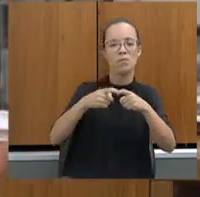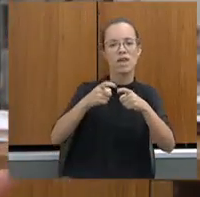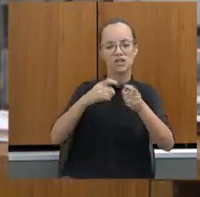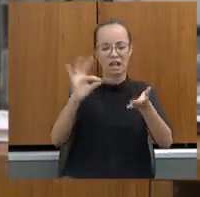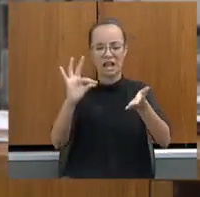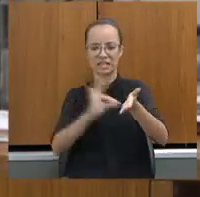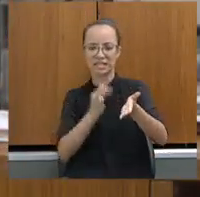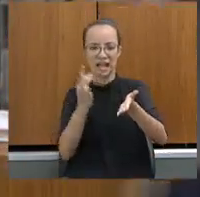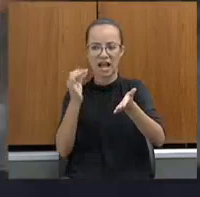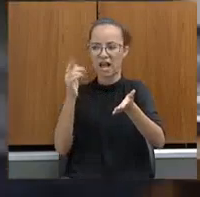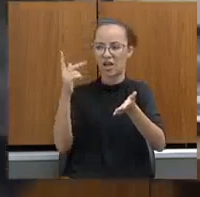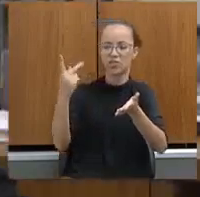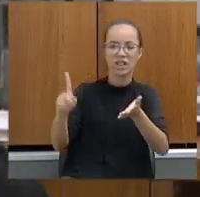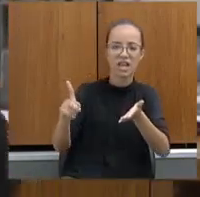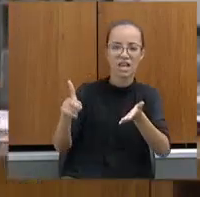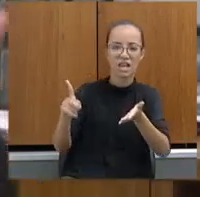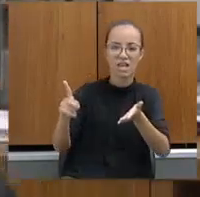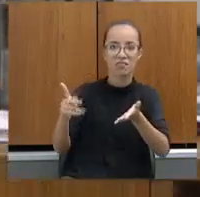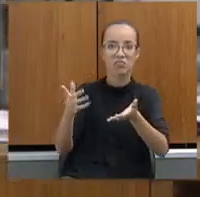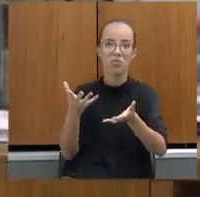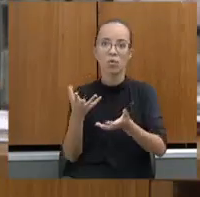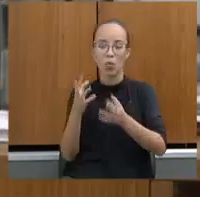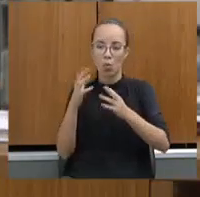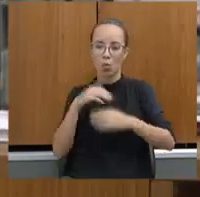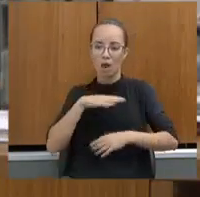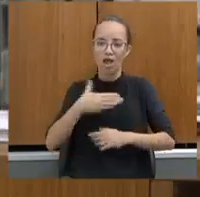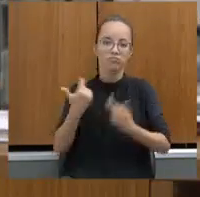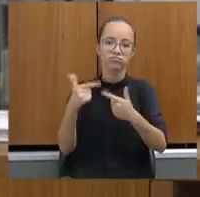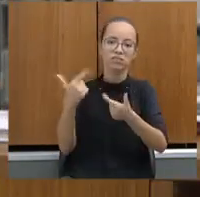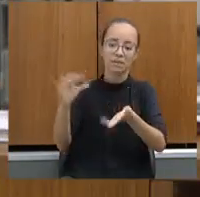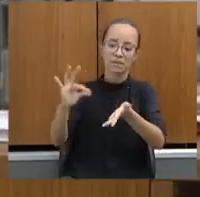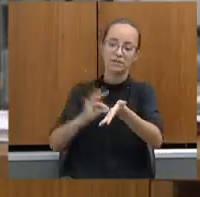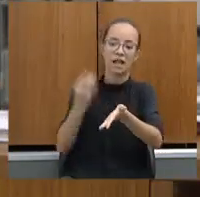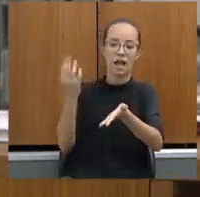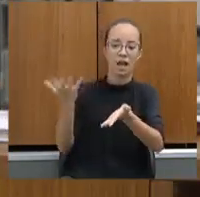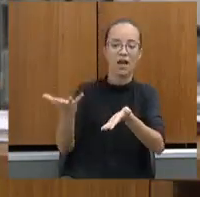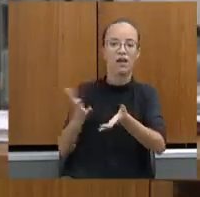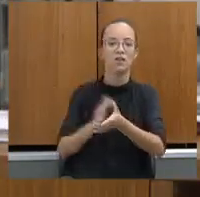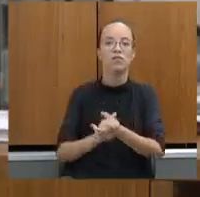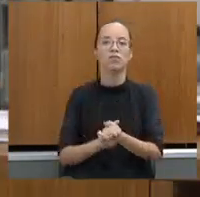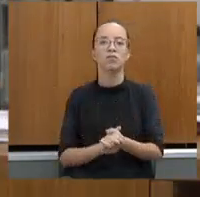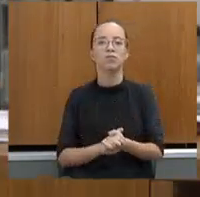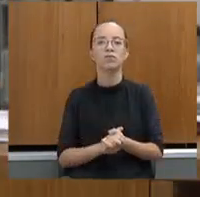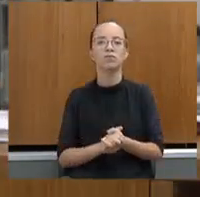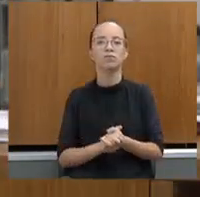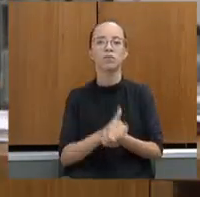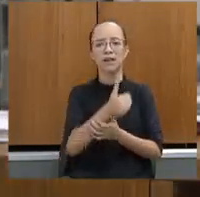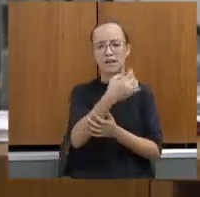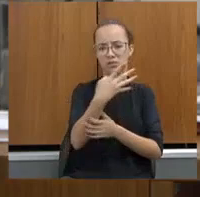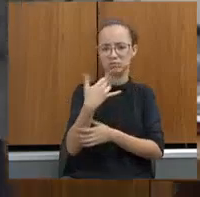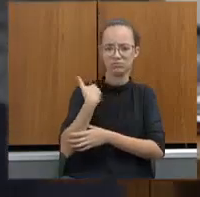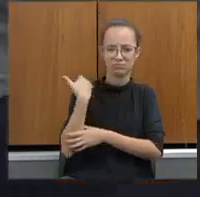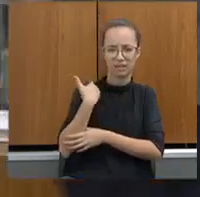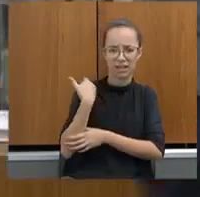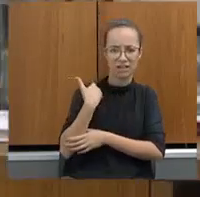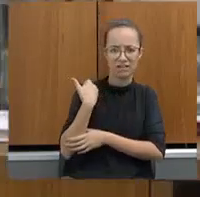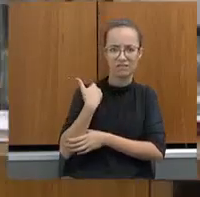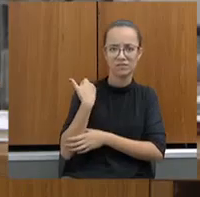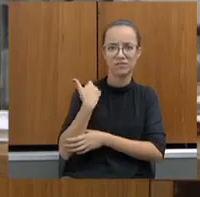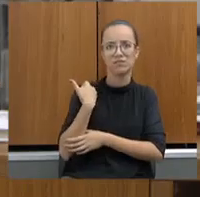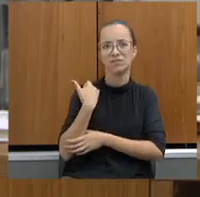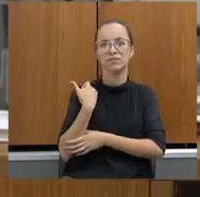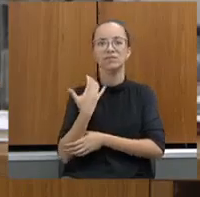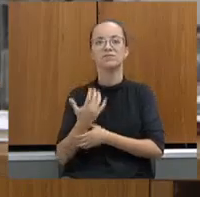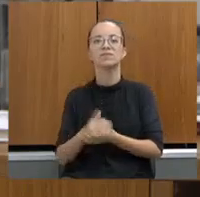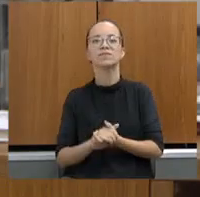loucura dele. Ele não sente a dor da outra pessoa. Então, pode ter 14 anos. o